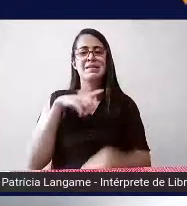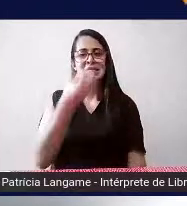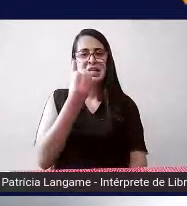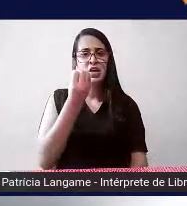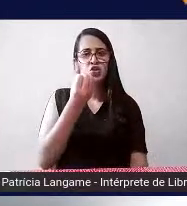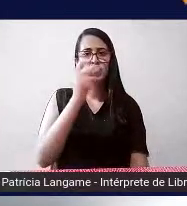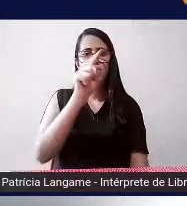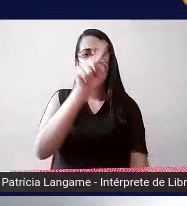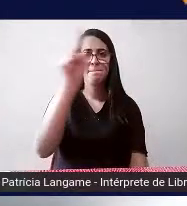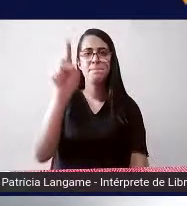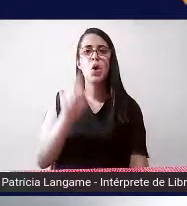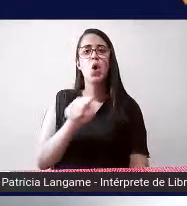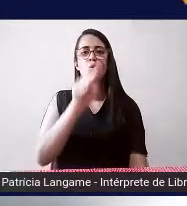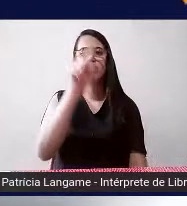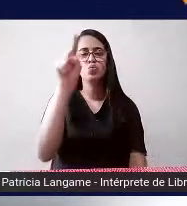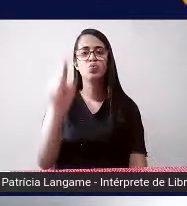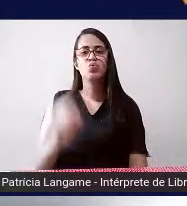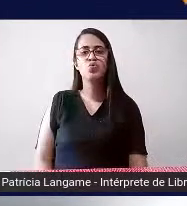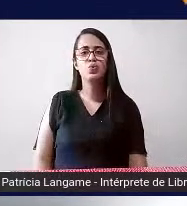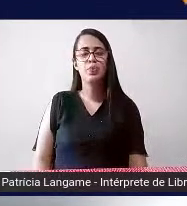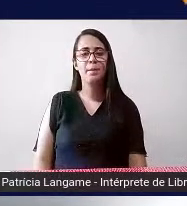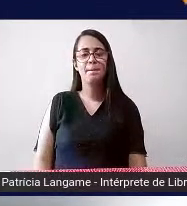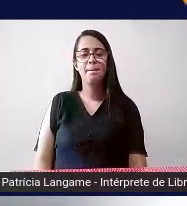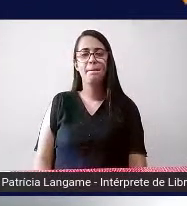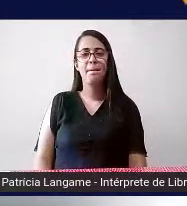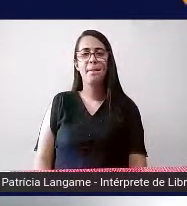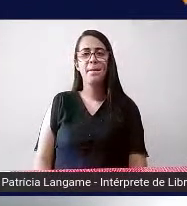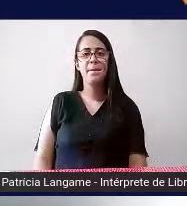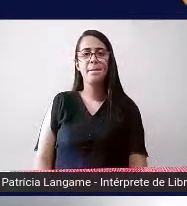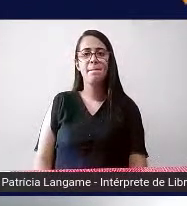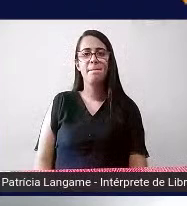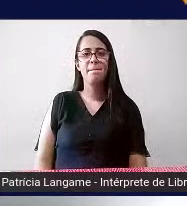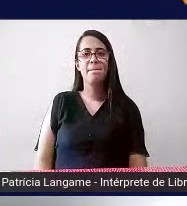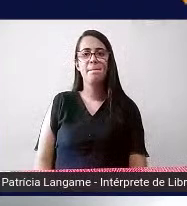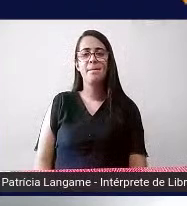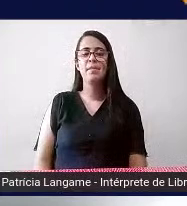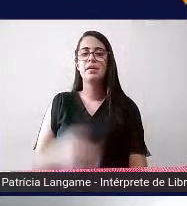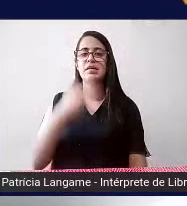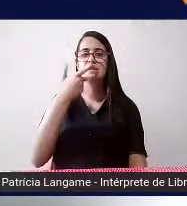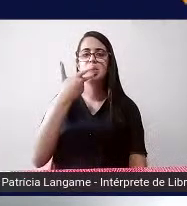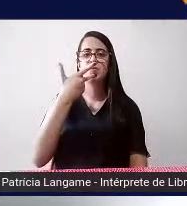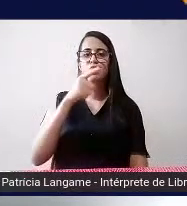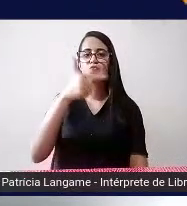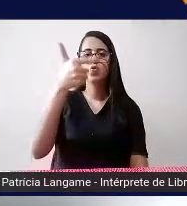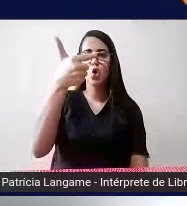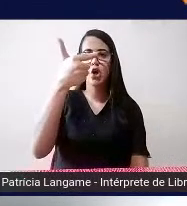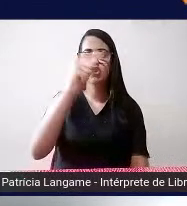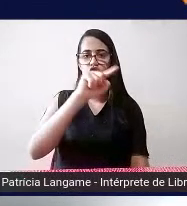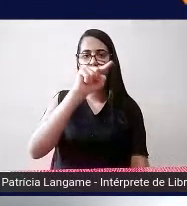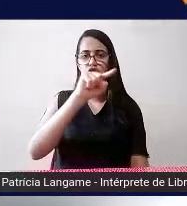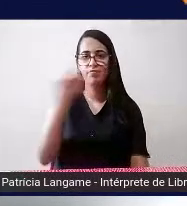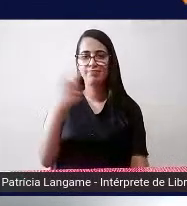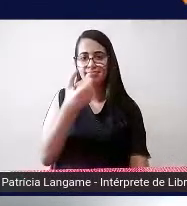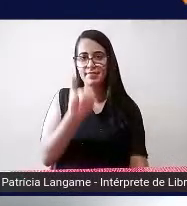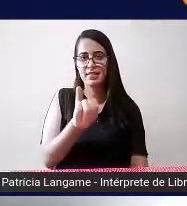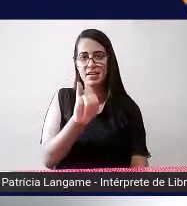cela você tem dois elevados a seis símbolos diferentes